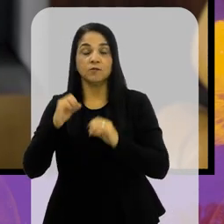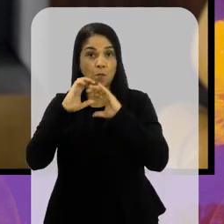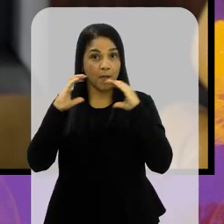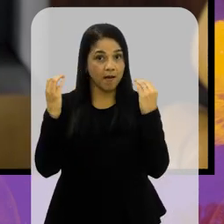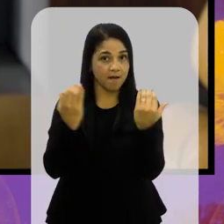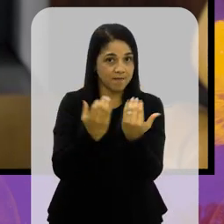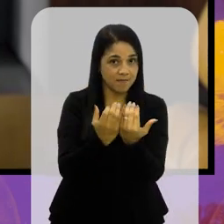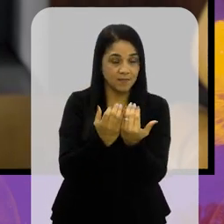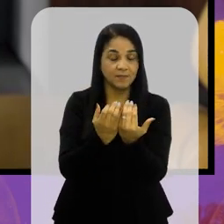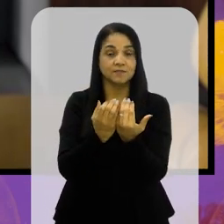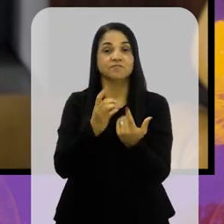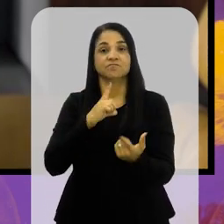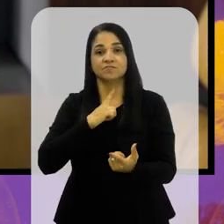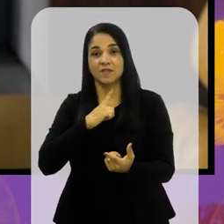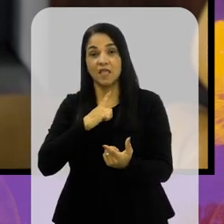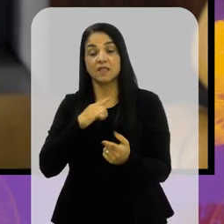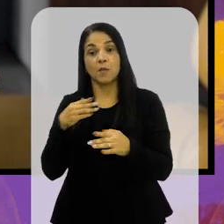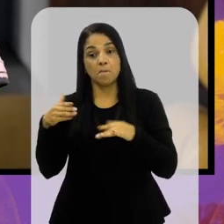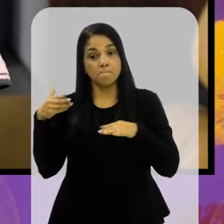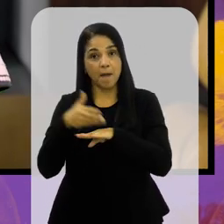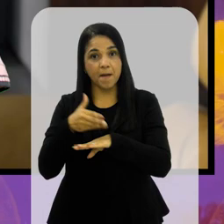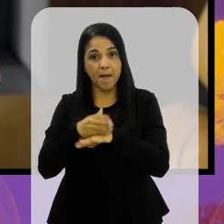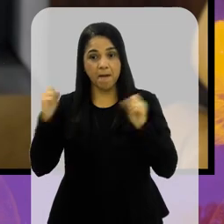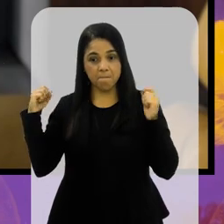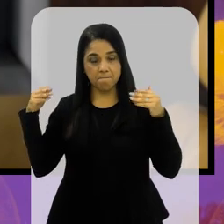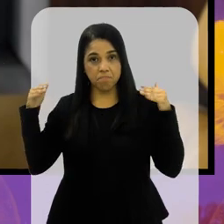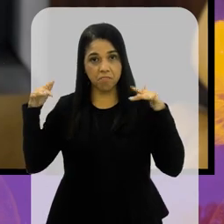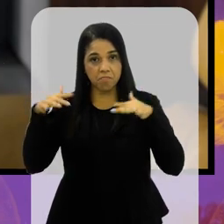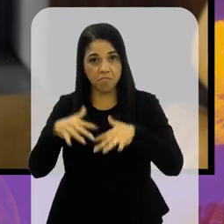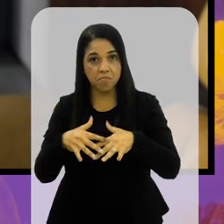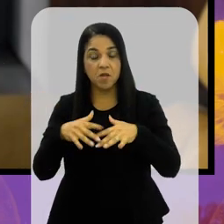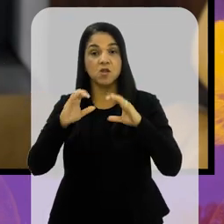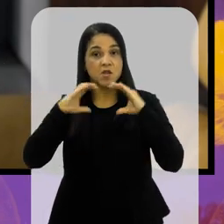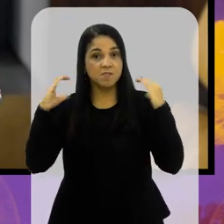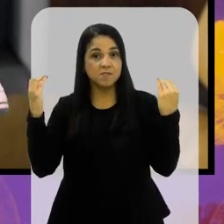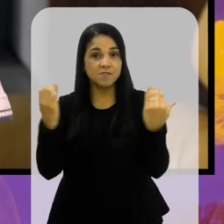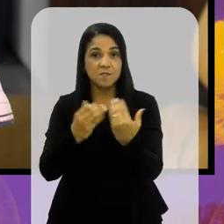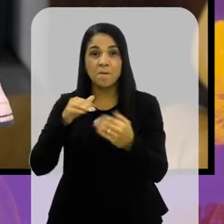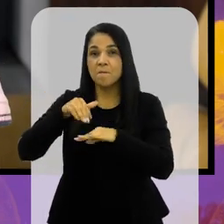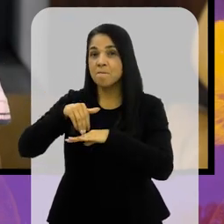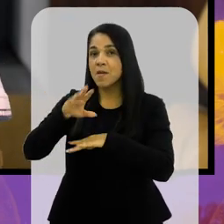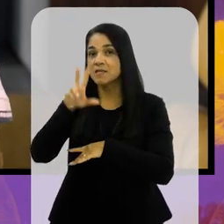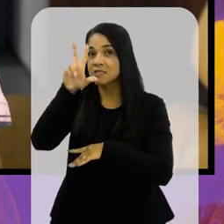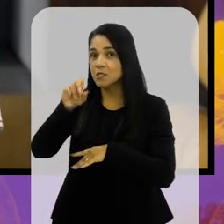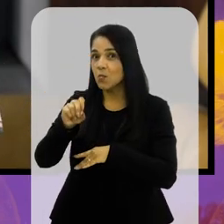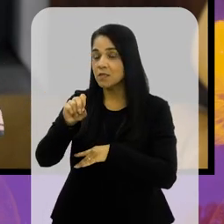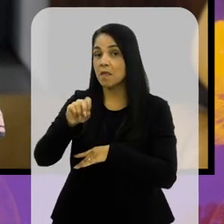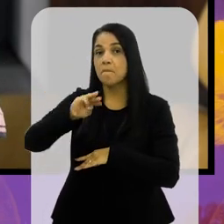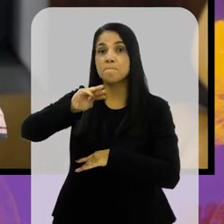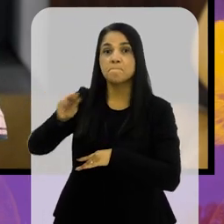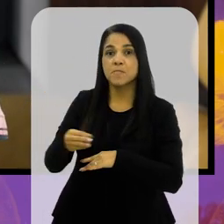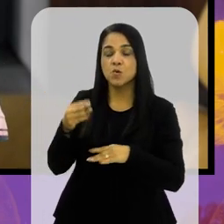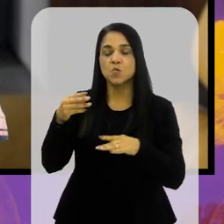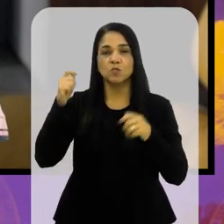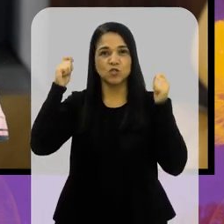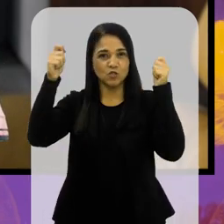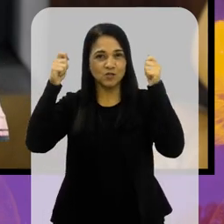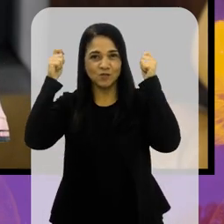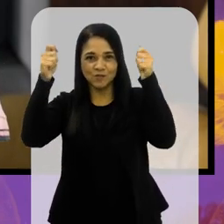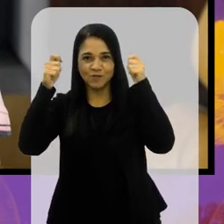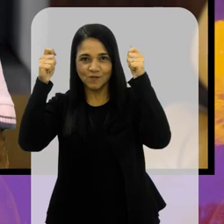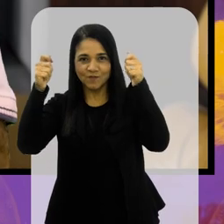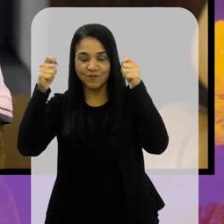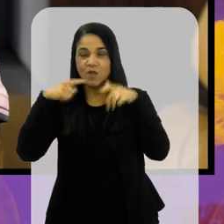Maracanã, quando a gente tinha jogos no Maracanã. Perfeito. E tem comparecido em jogos também no Maracanã com mais de 50 mil